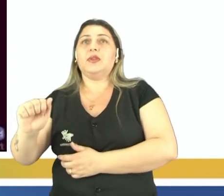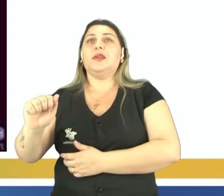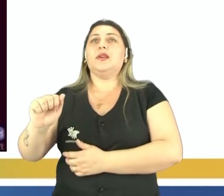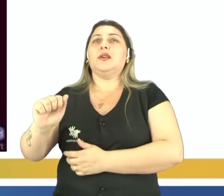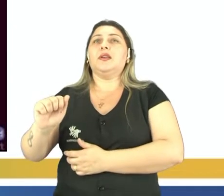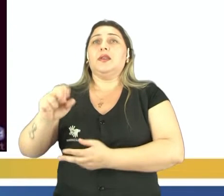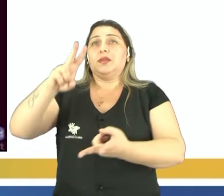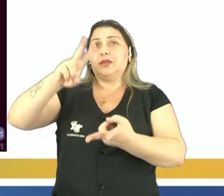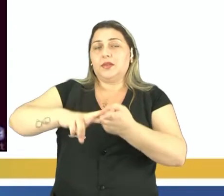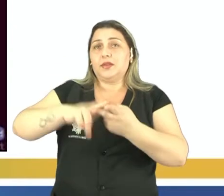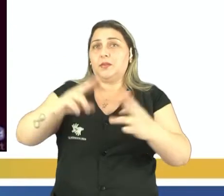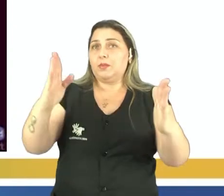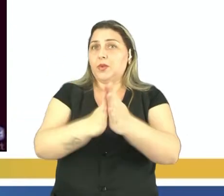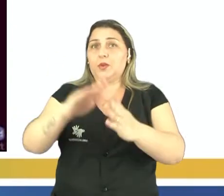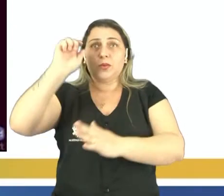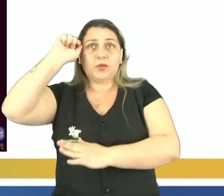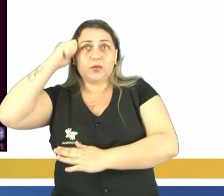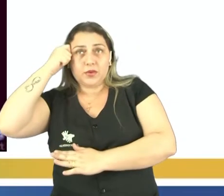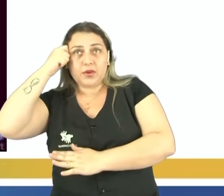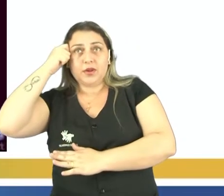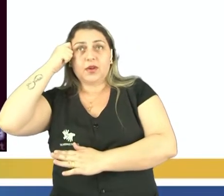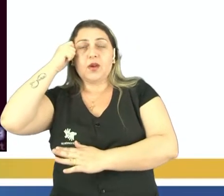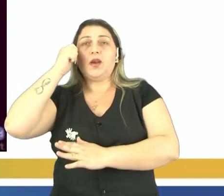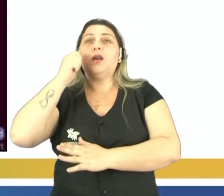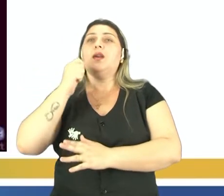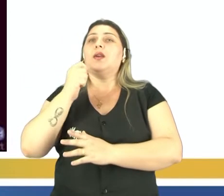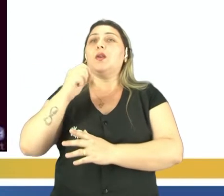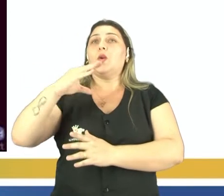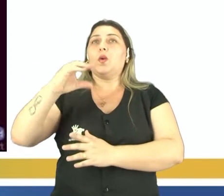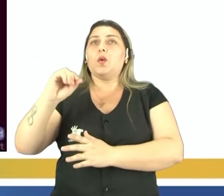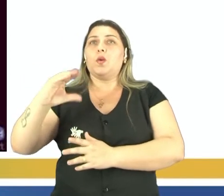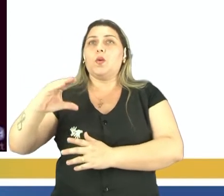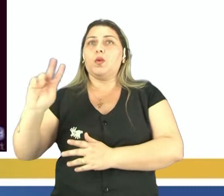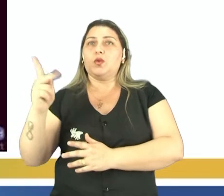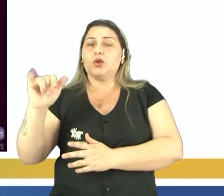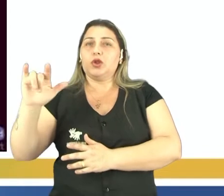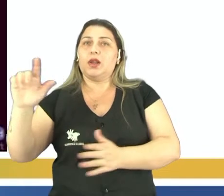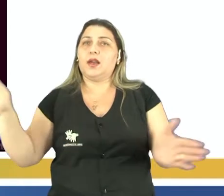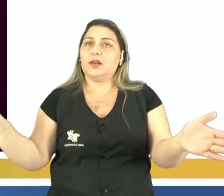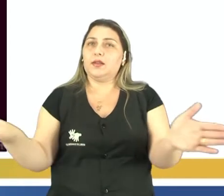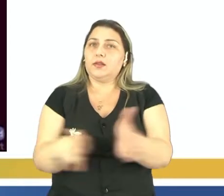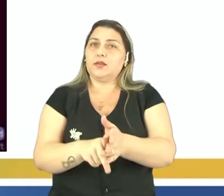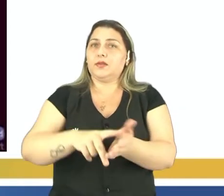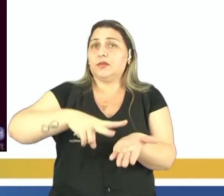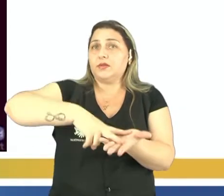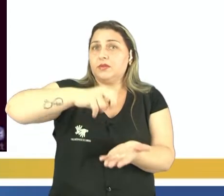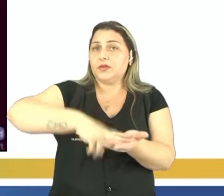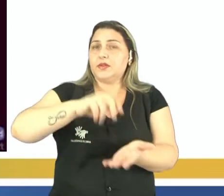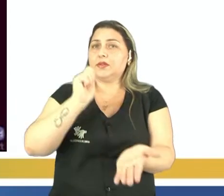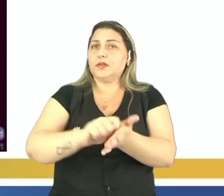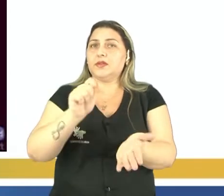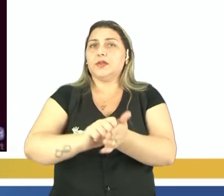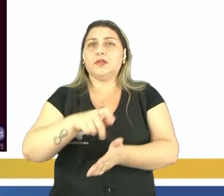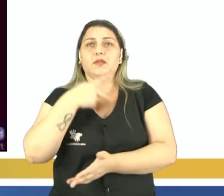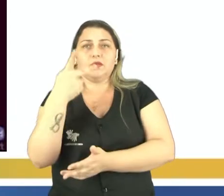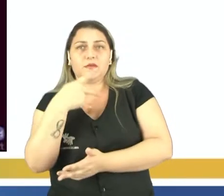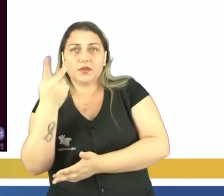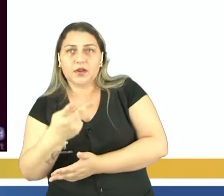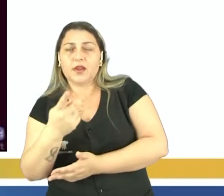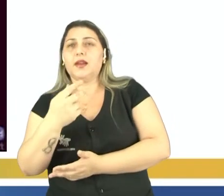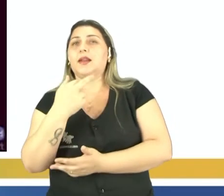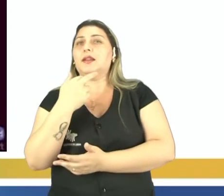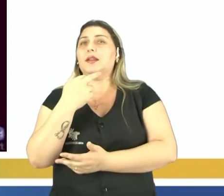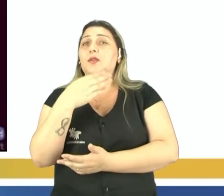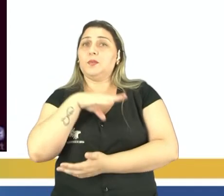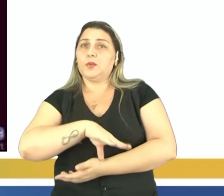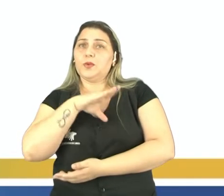senzala, cochilá. Então, são infinitas palavras que foram anexadas ao nosso vocabulário escrito e falado da língua